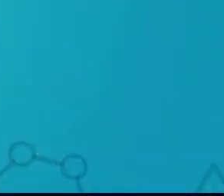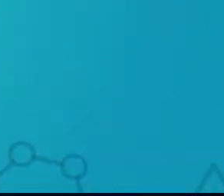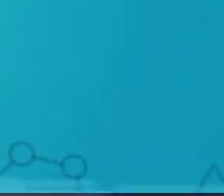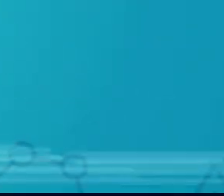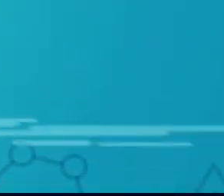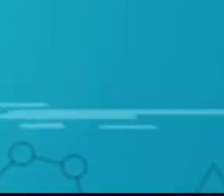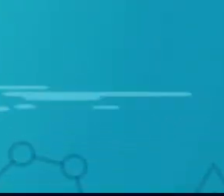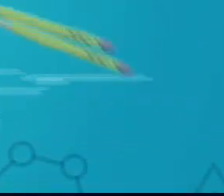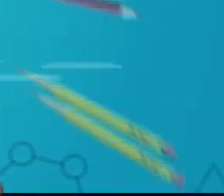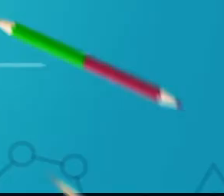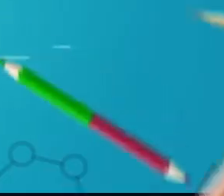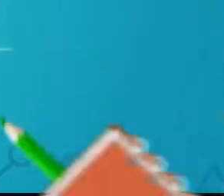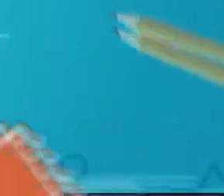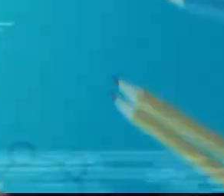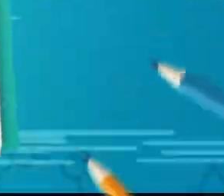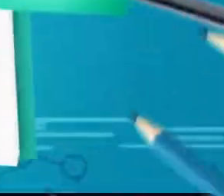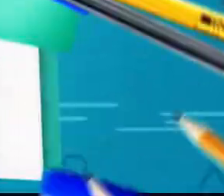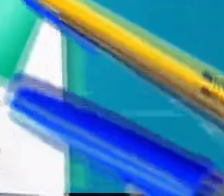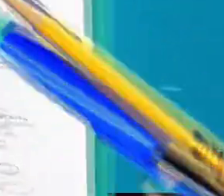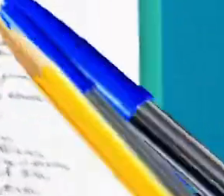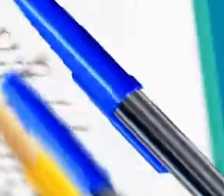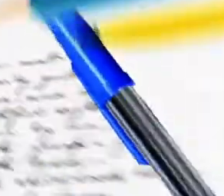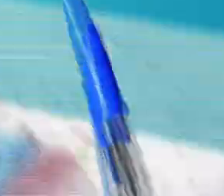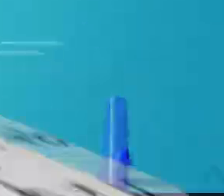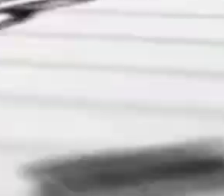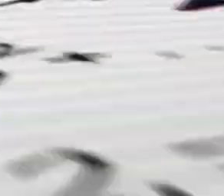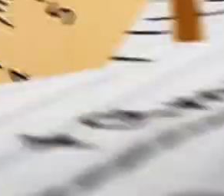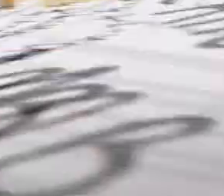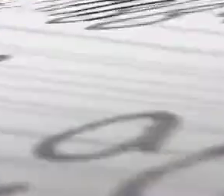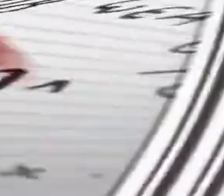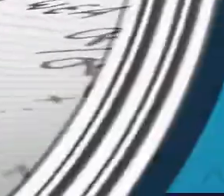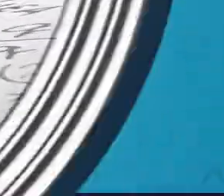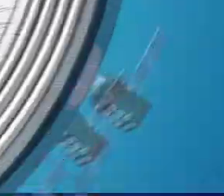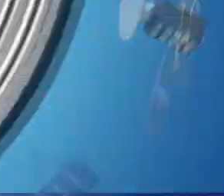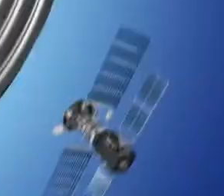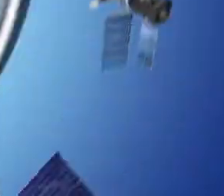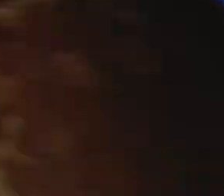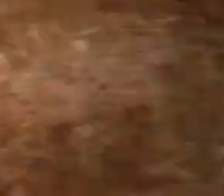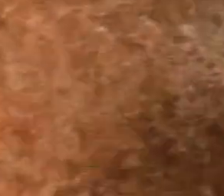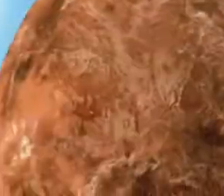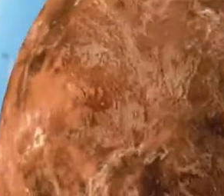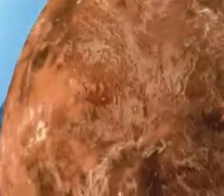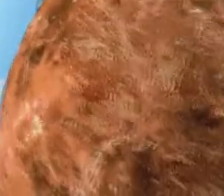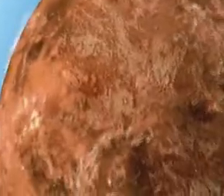Transcrição e Legendas por